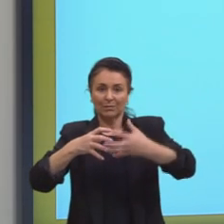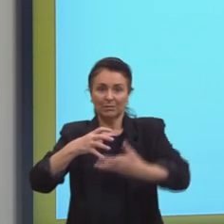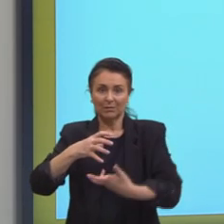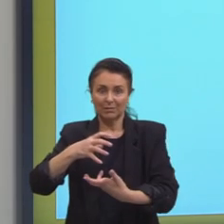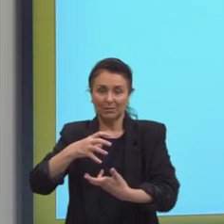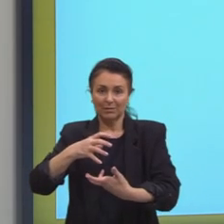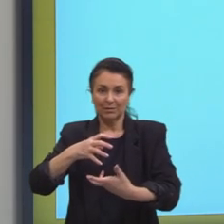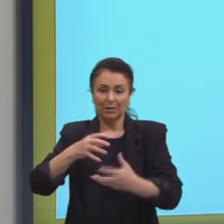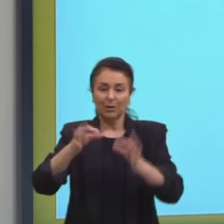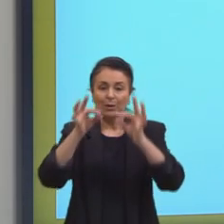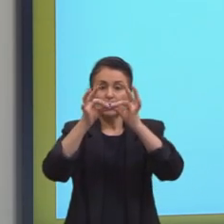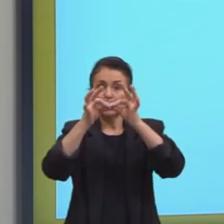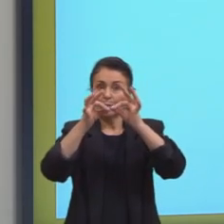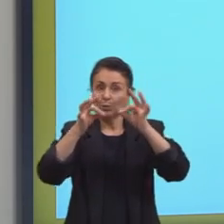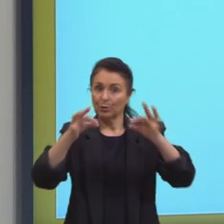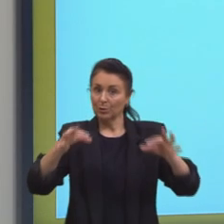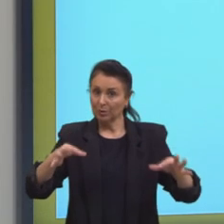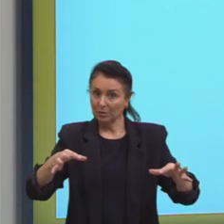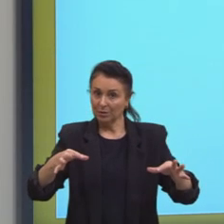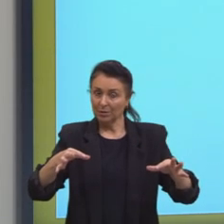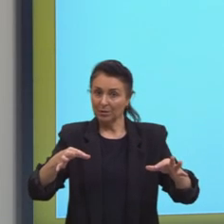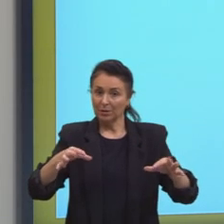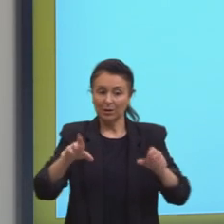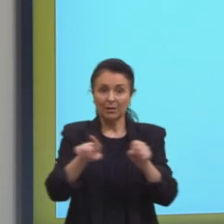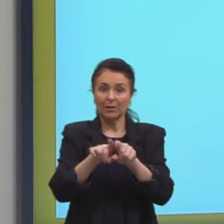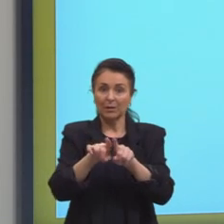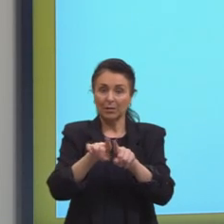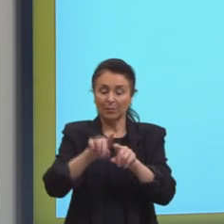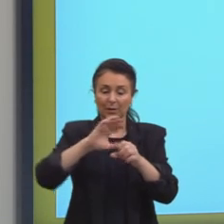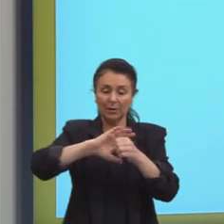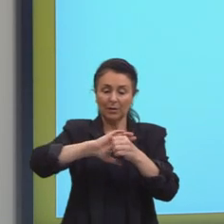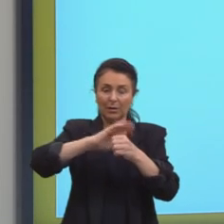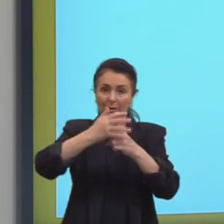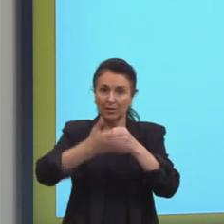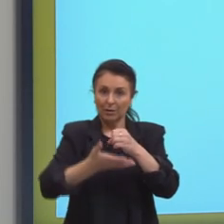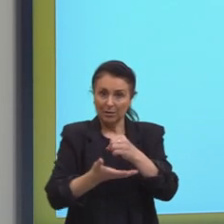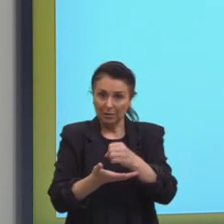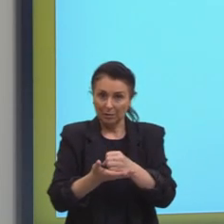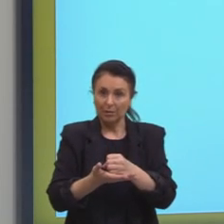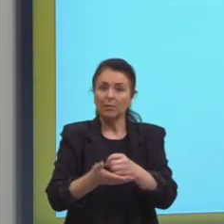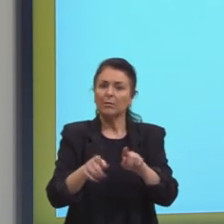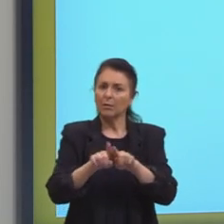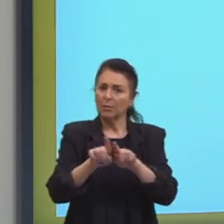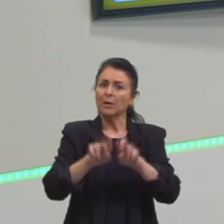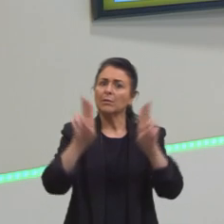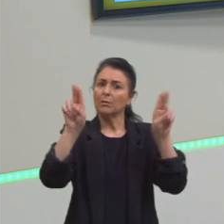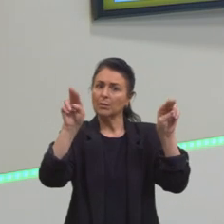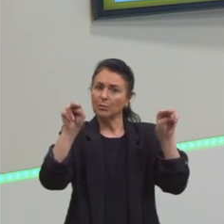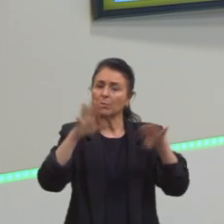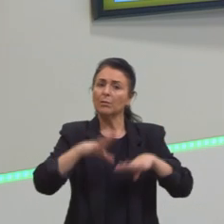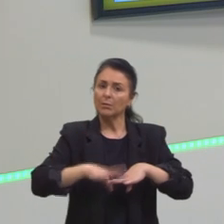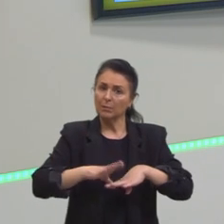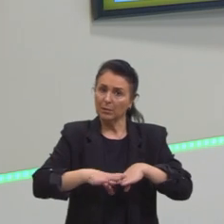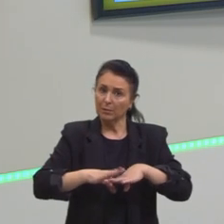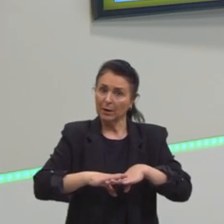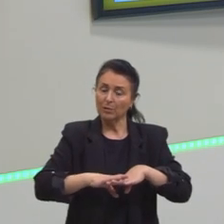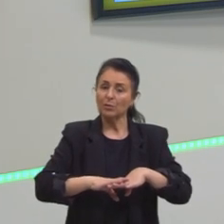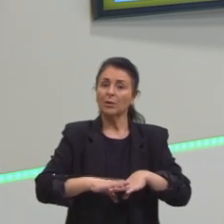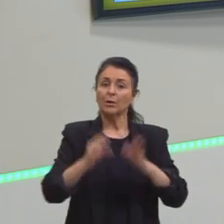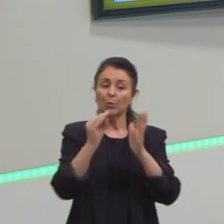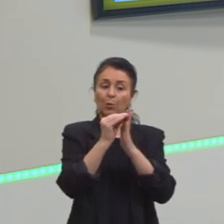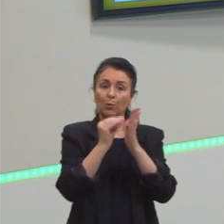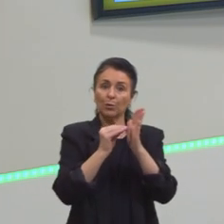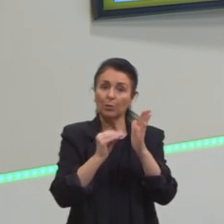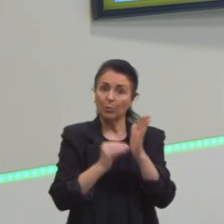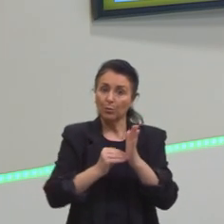assuntos da matemática no que se refere à geometria, por exemplo. Quando a gente pensa em